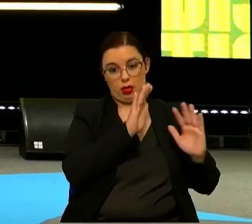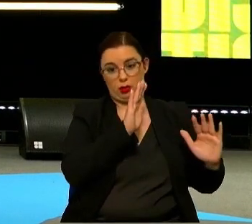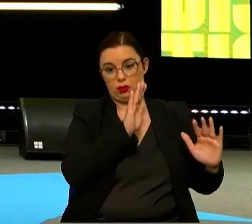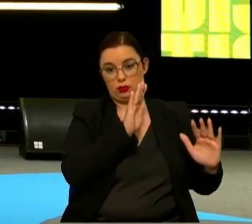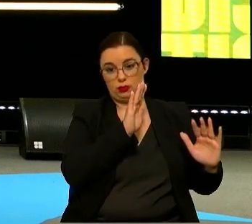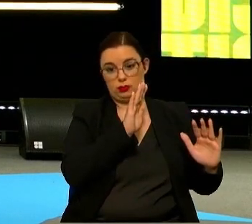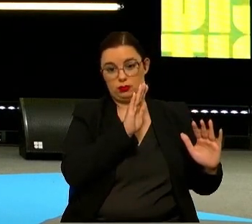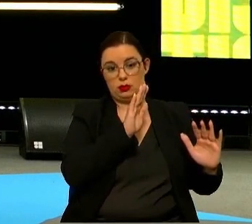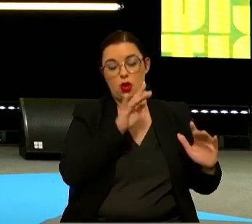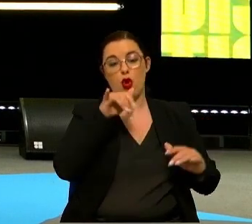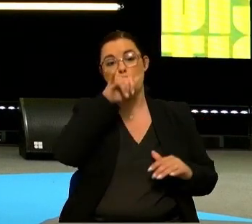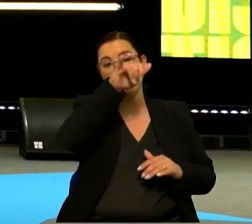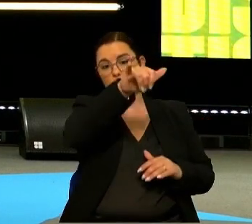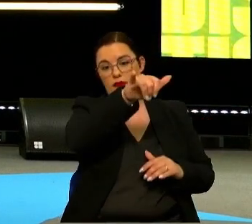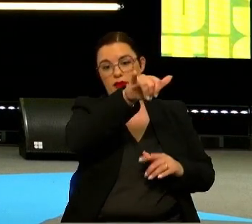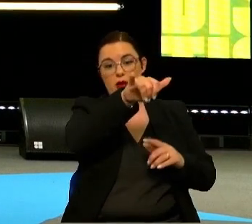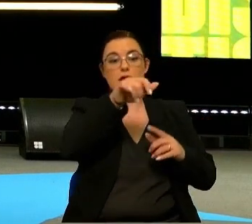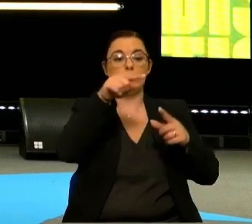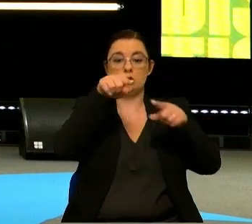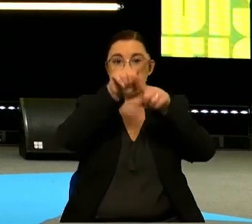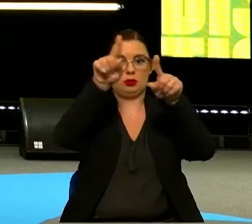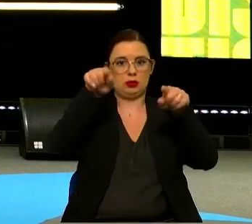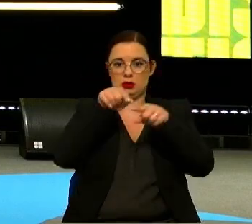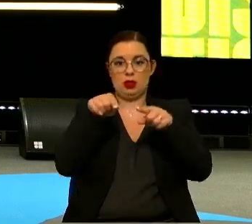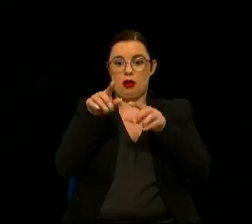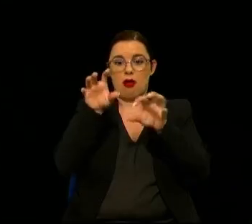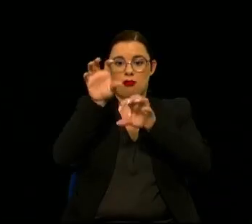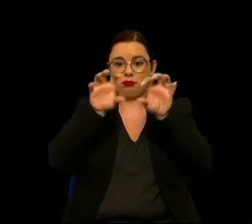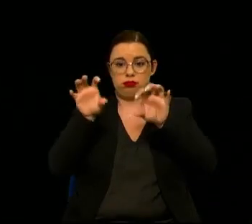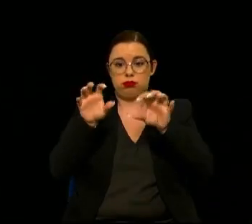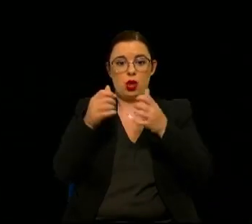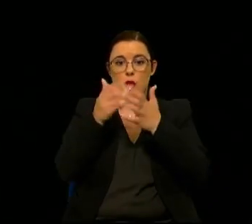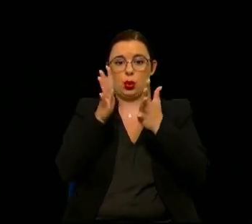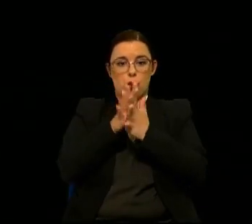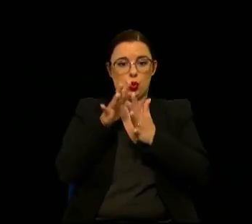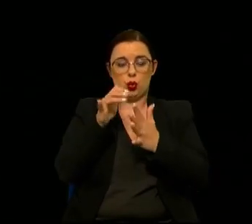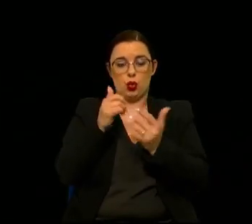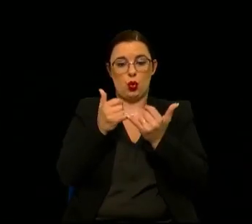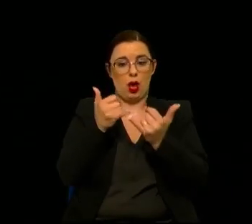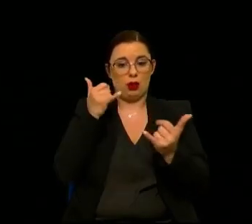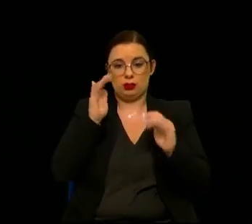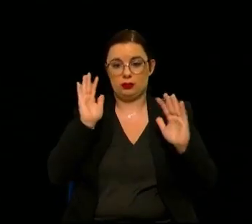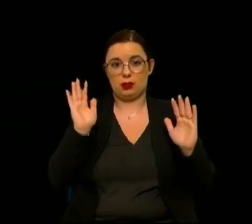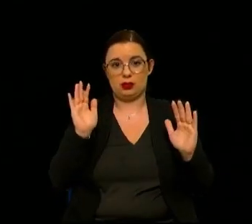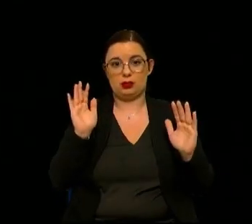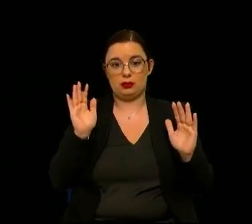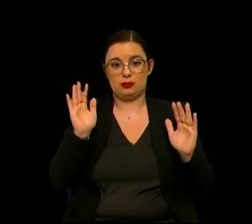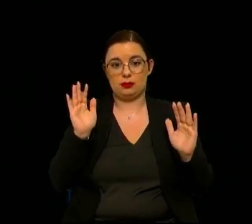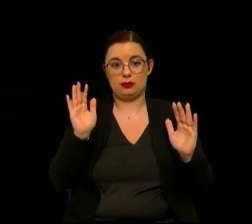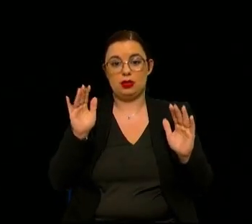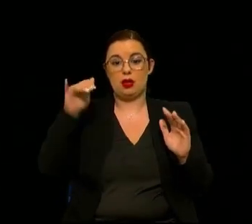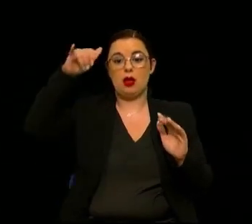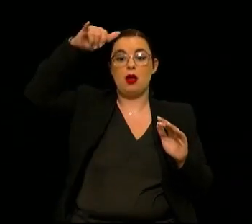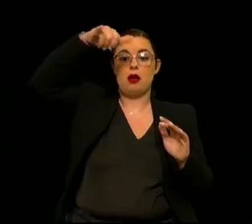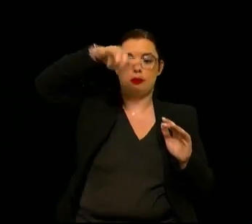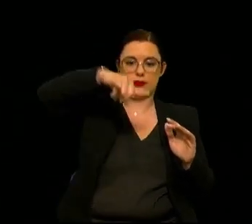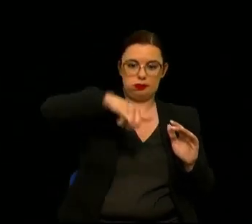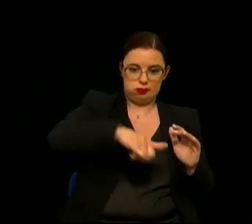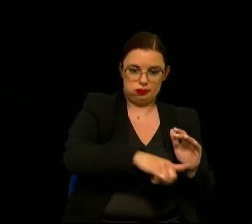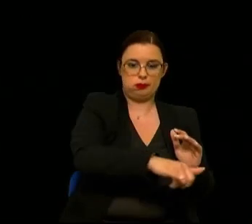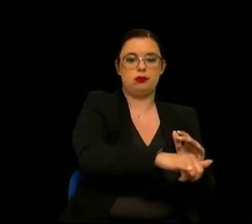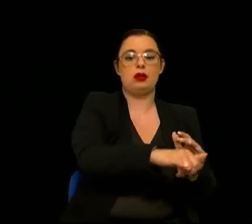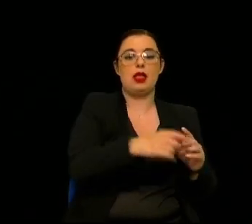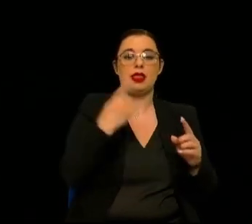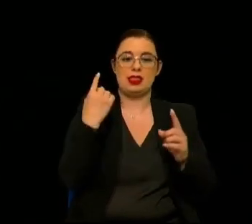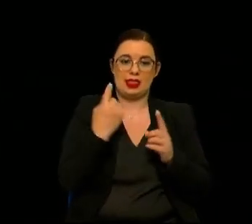quando entramos num avião cujos automatismos são bastante elevados, as aterragens devem ser feitas